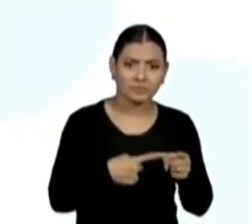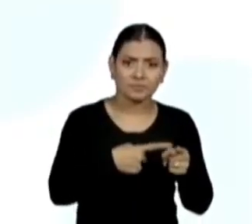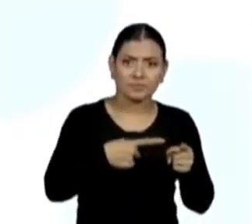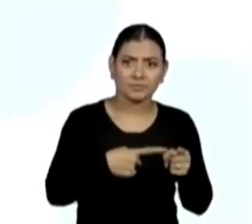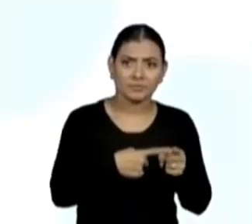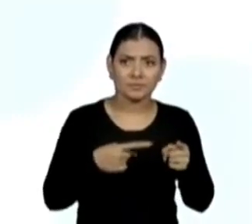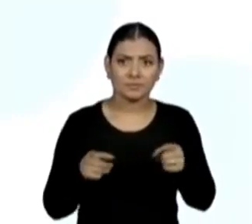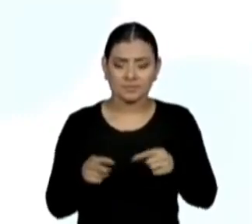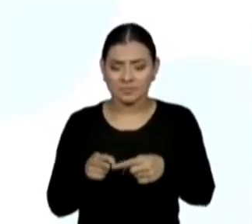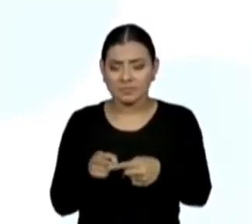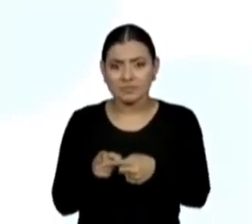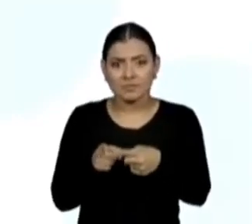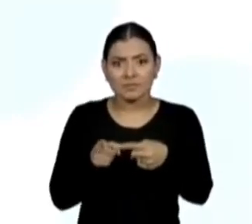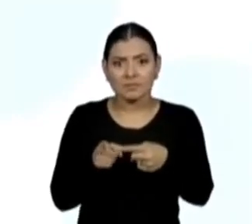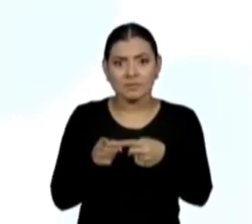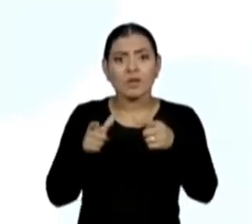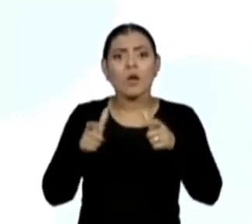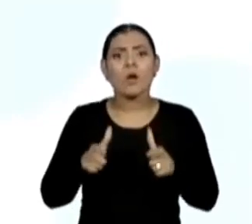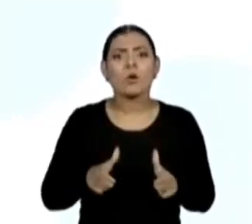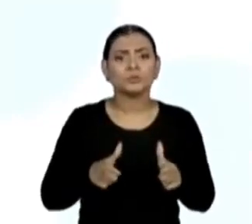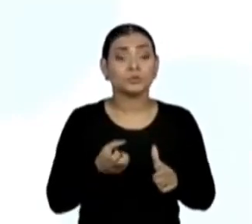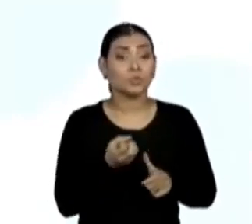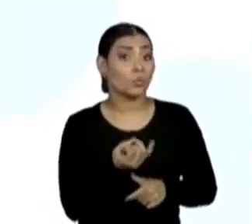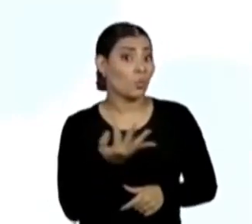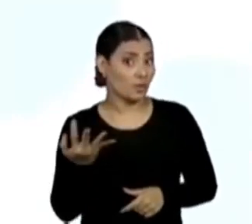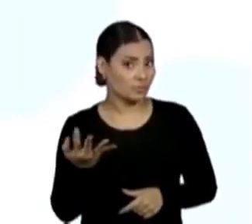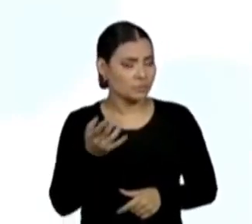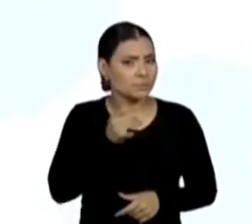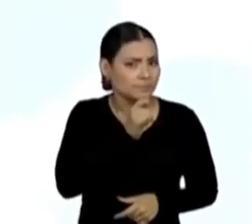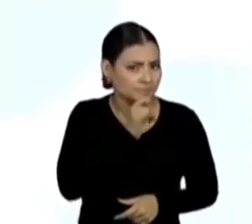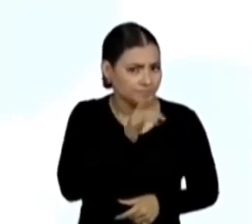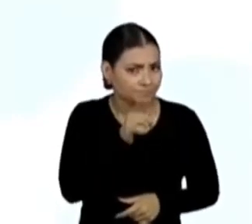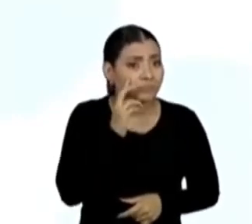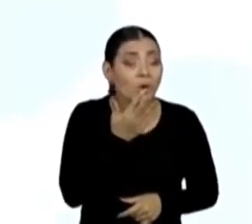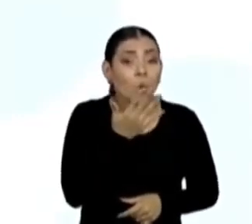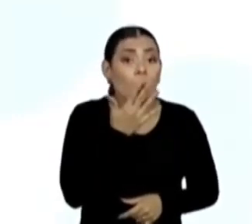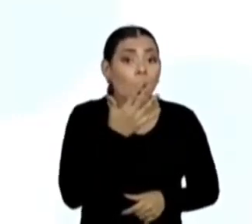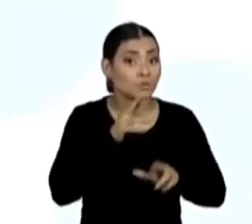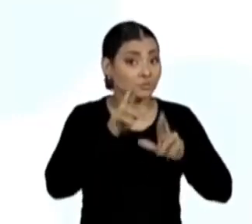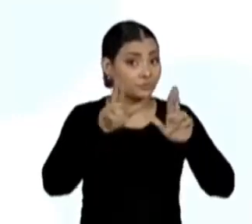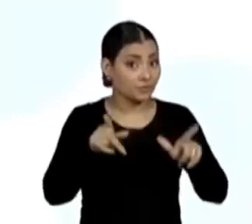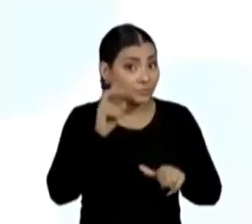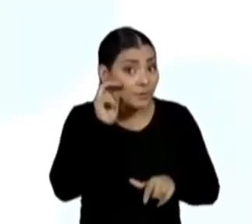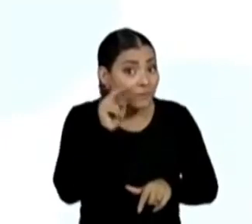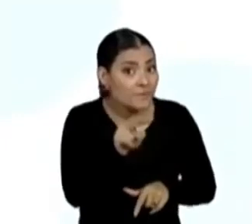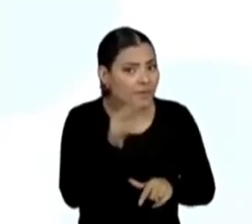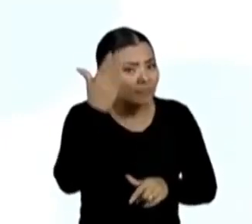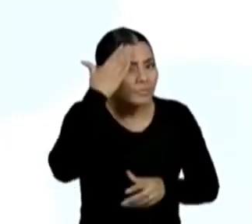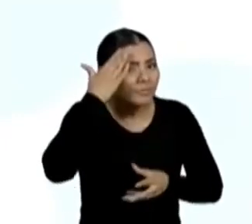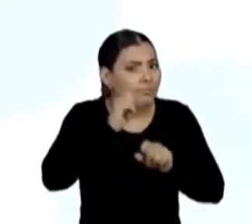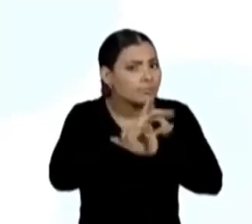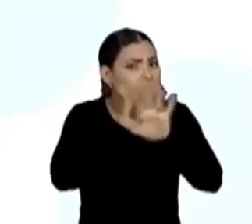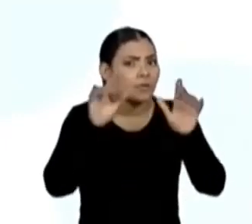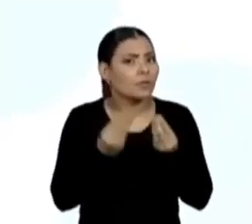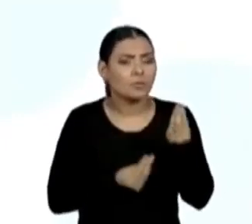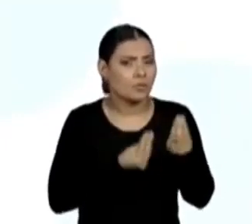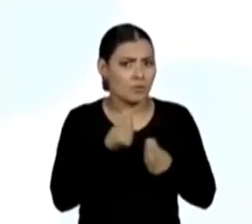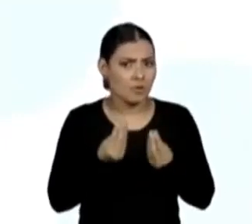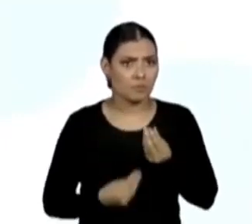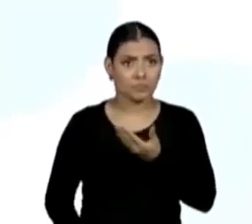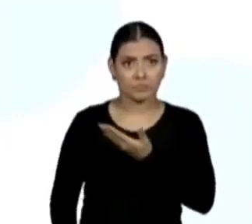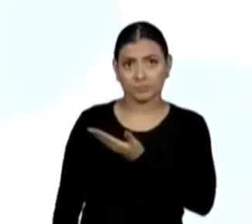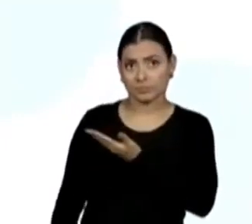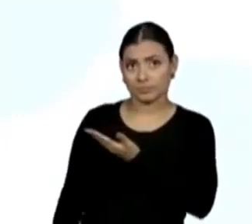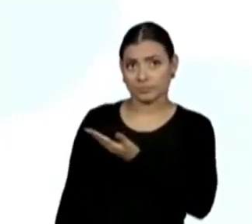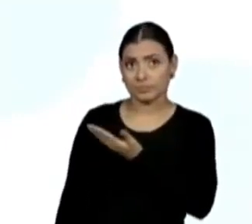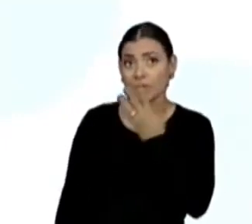lado encontra com o outro. Observe. Nós temos aqui, vou trocar de cor para destacar. deixa eu pegar uma outra cor.